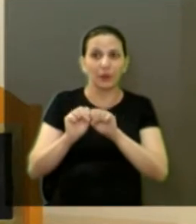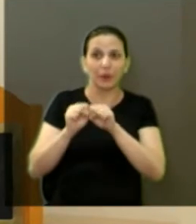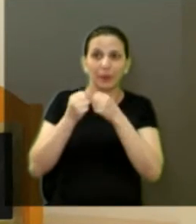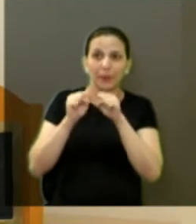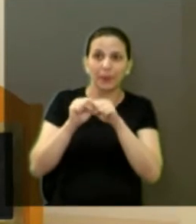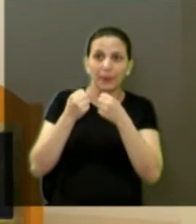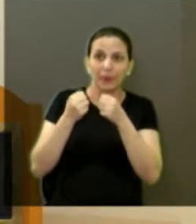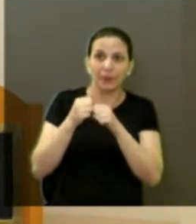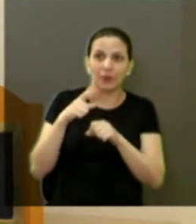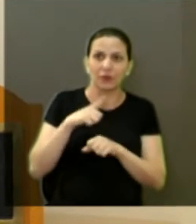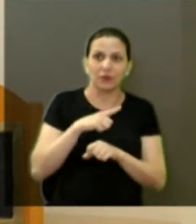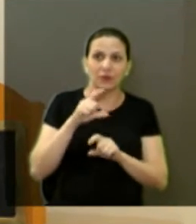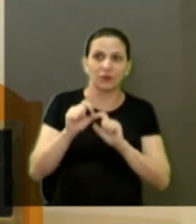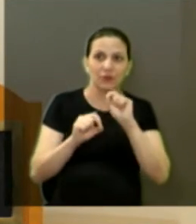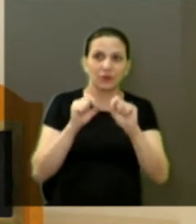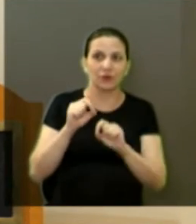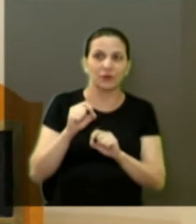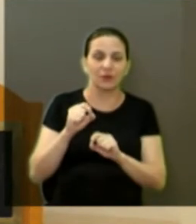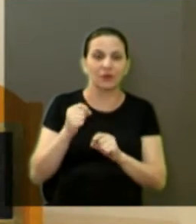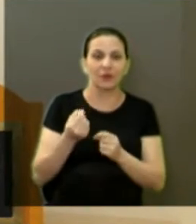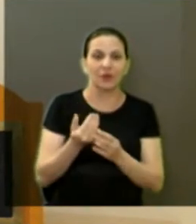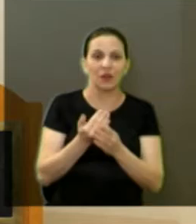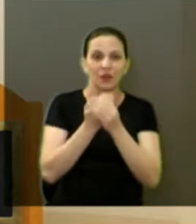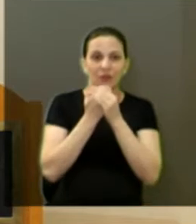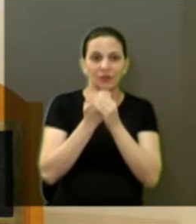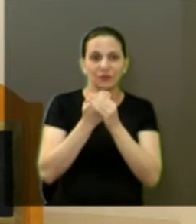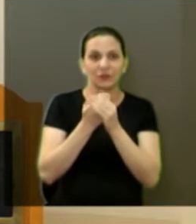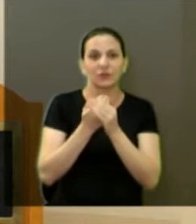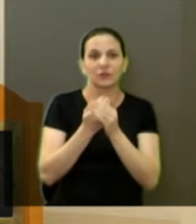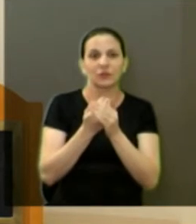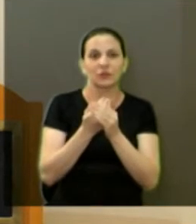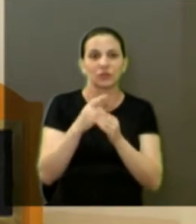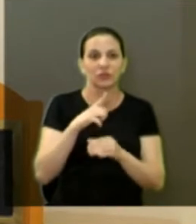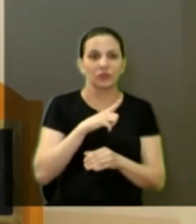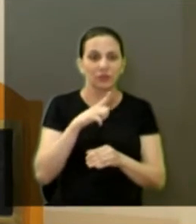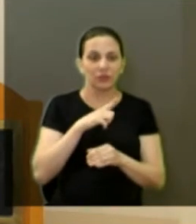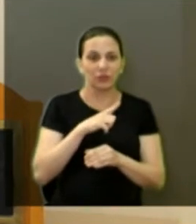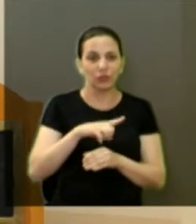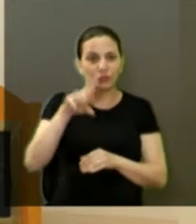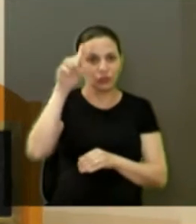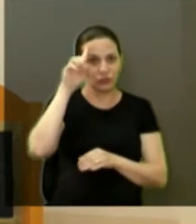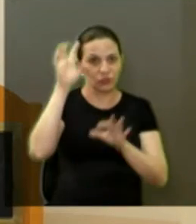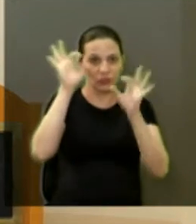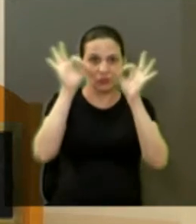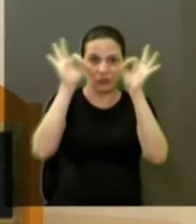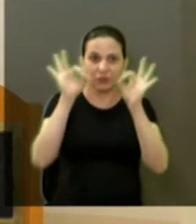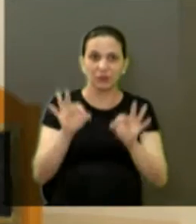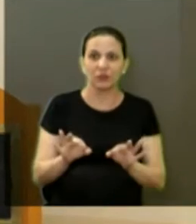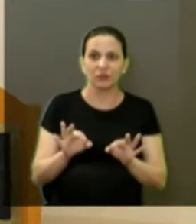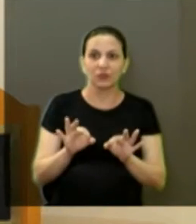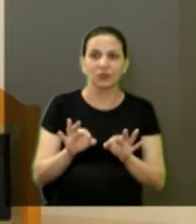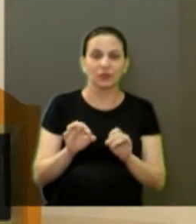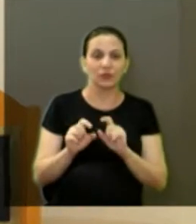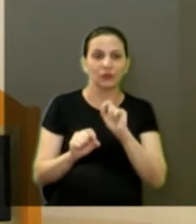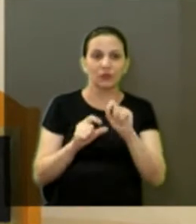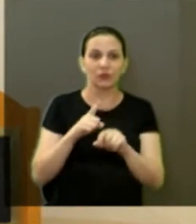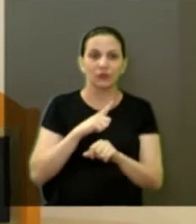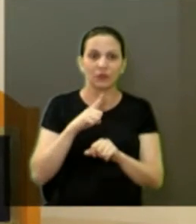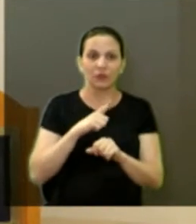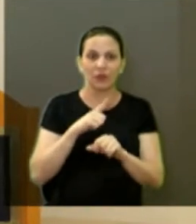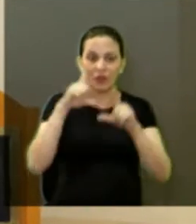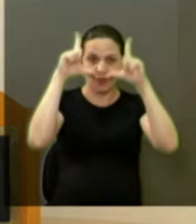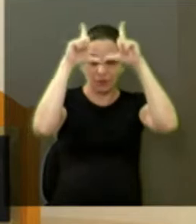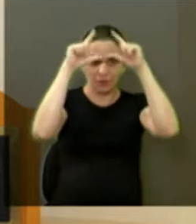fornecendo para lá, para o posto, para o lanche das meninas, os dias certinhos já vão lá pegar, né? As